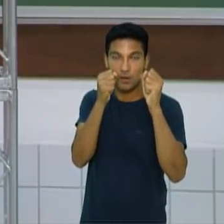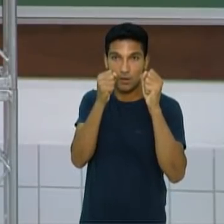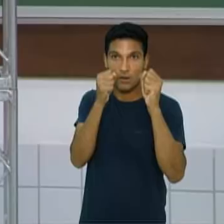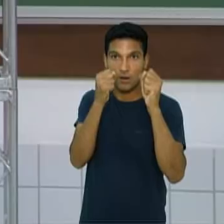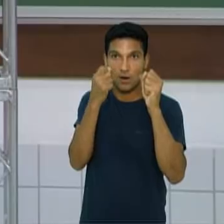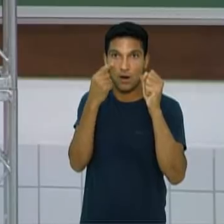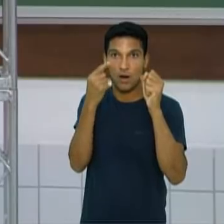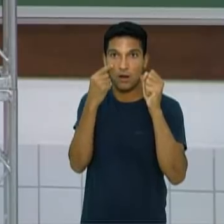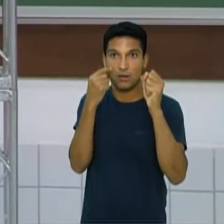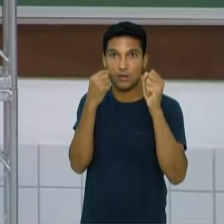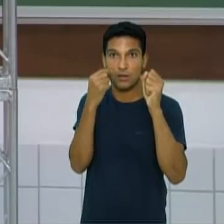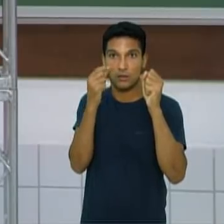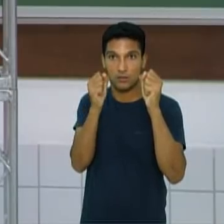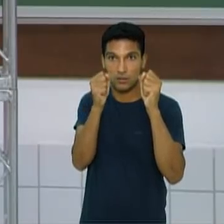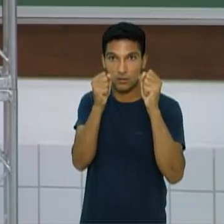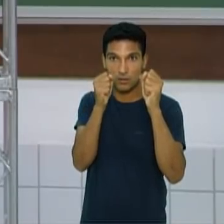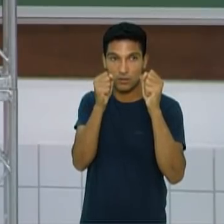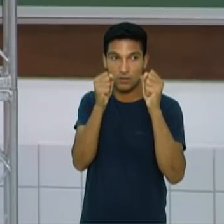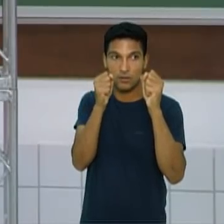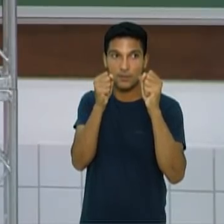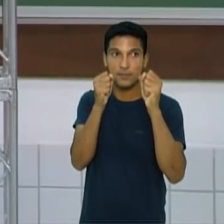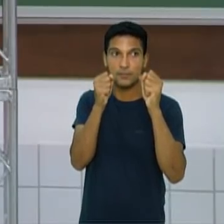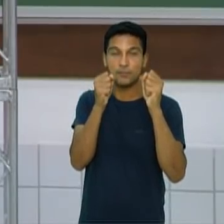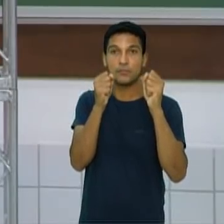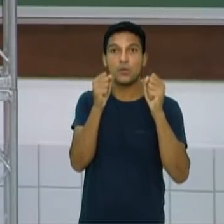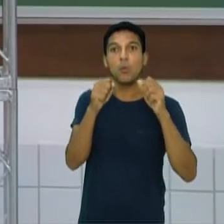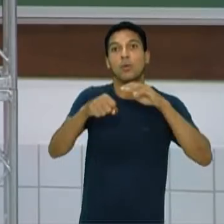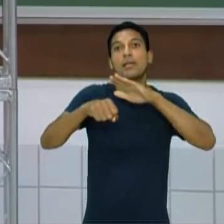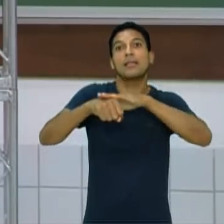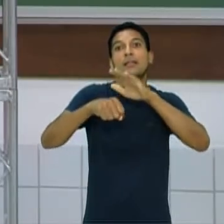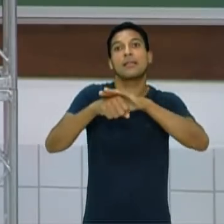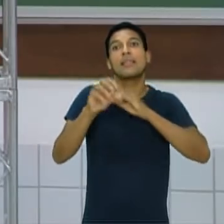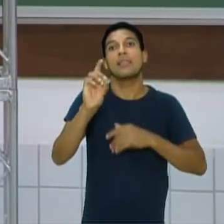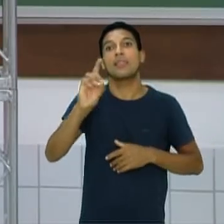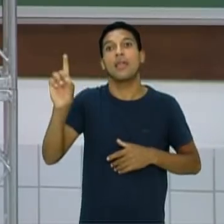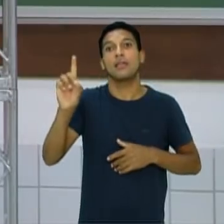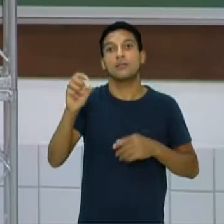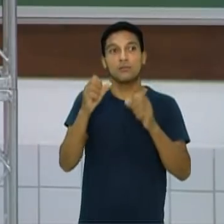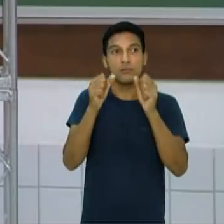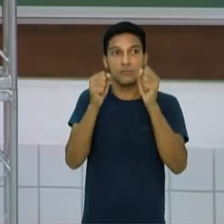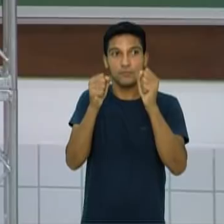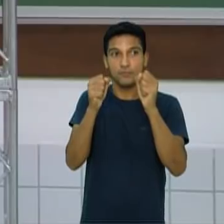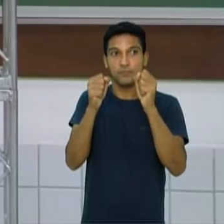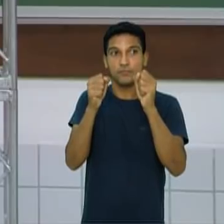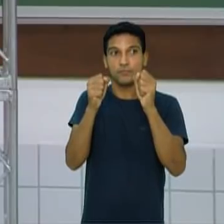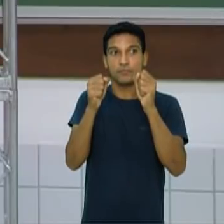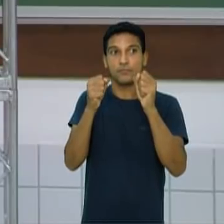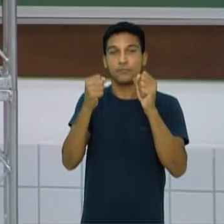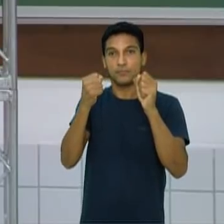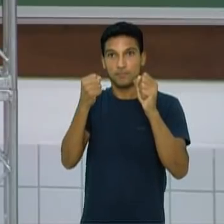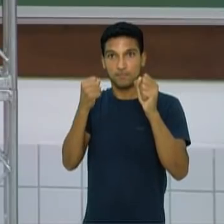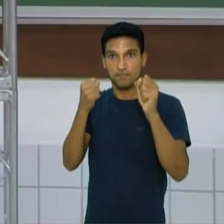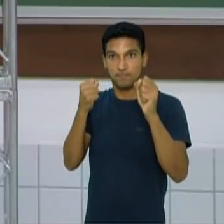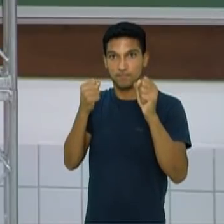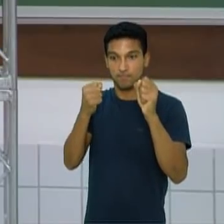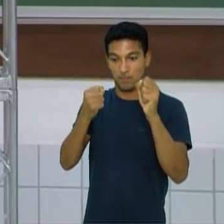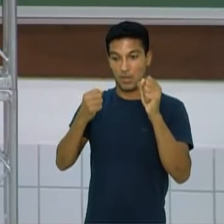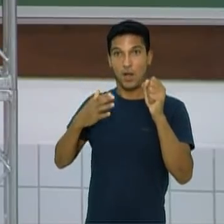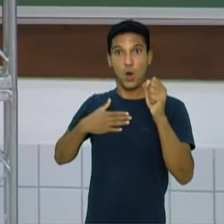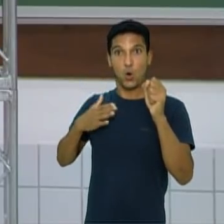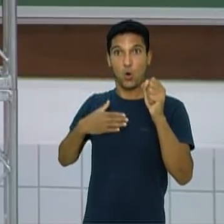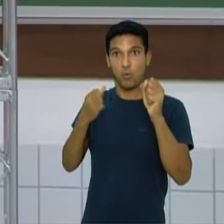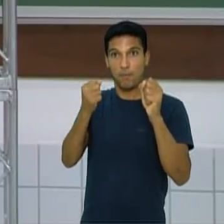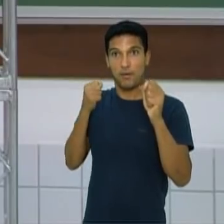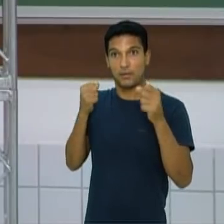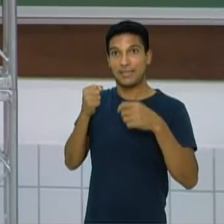à frente do outro. Então, como eu sou destro, eu tenho o braço direito mais próximo do meu